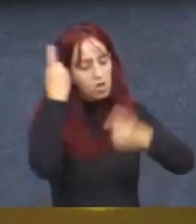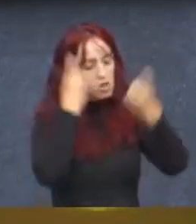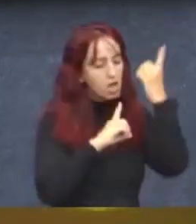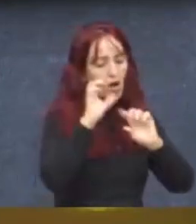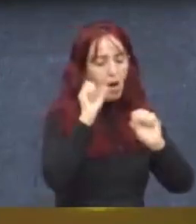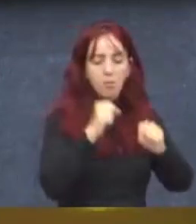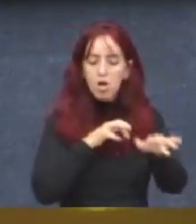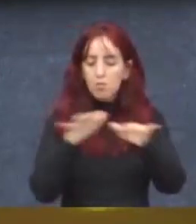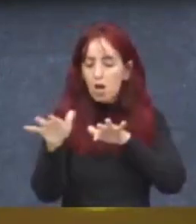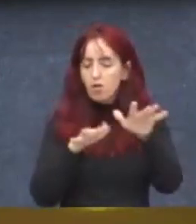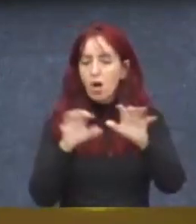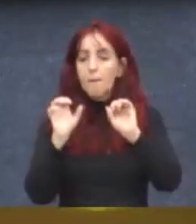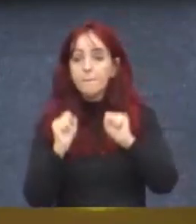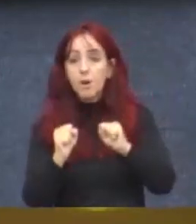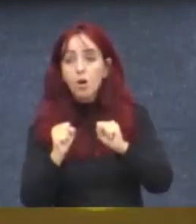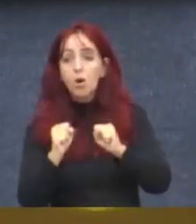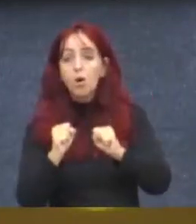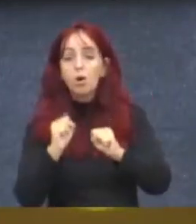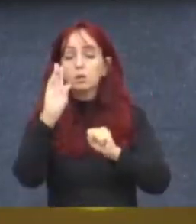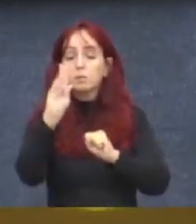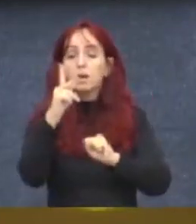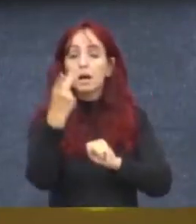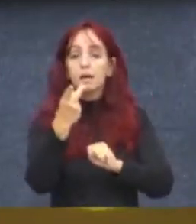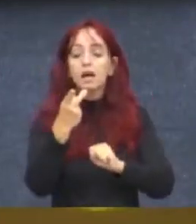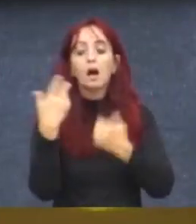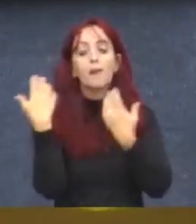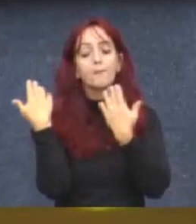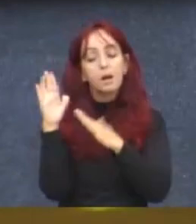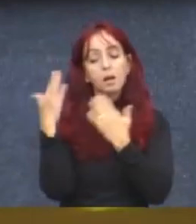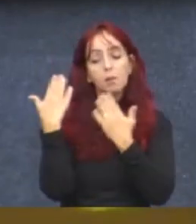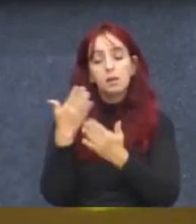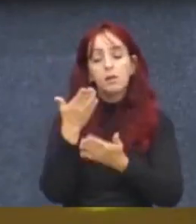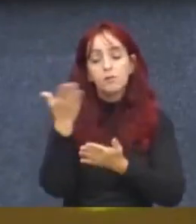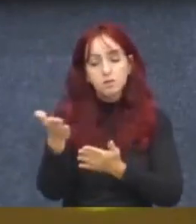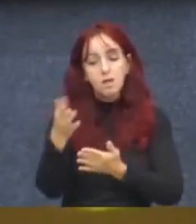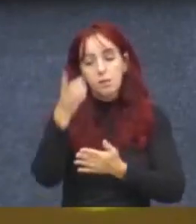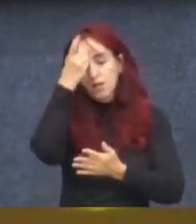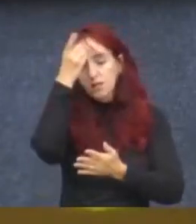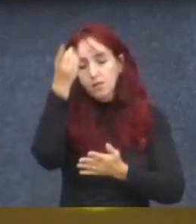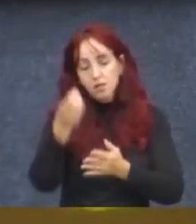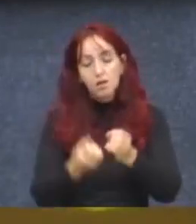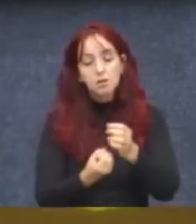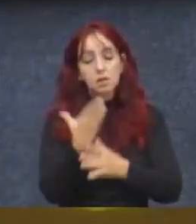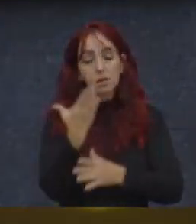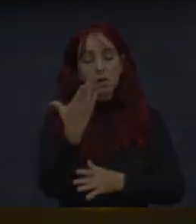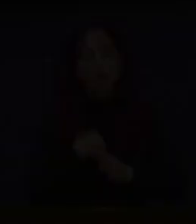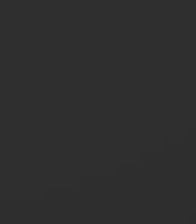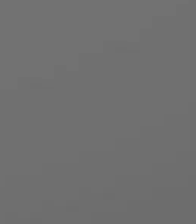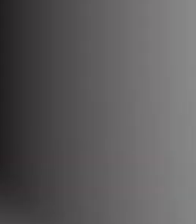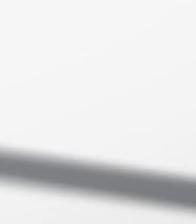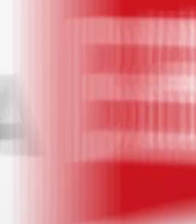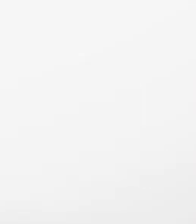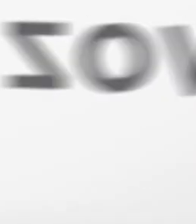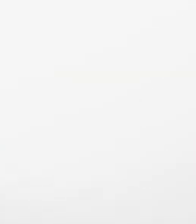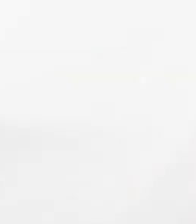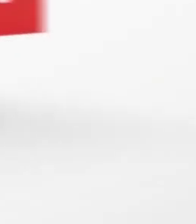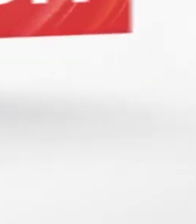religiosa, a cidade é de todas, parabenizo o senhor por essa ideia que eu fiz questão de subscrever, tá bom?